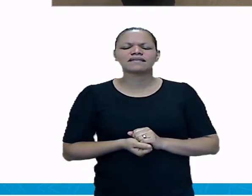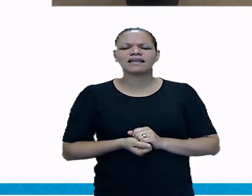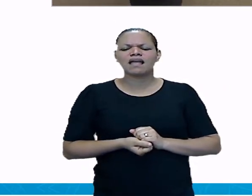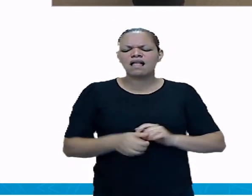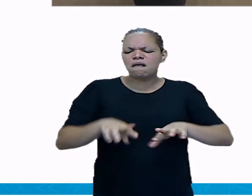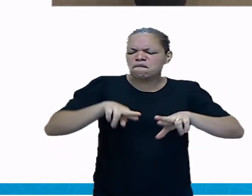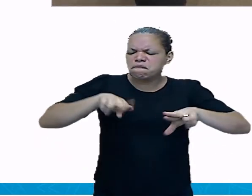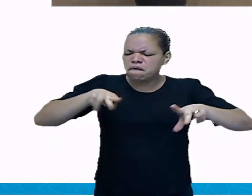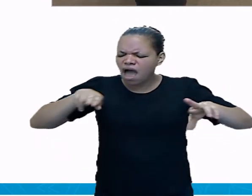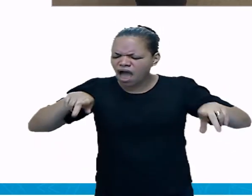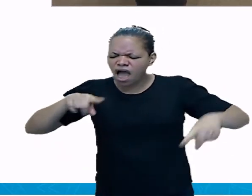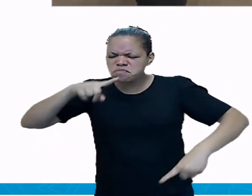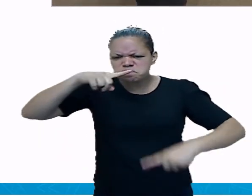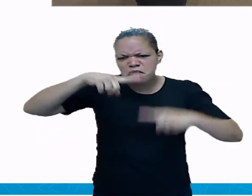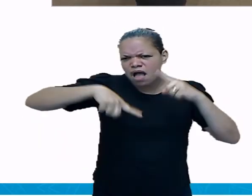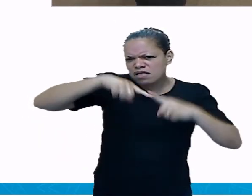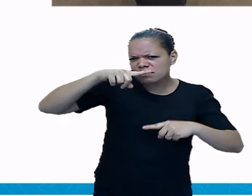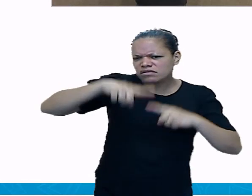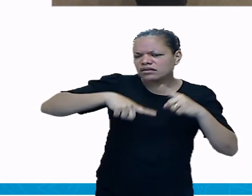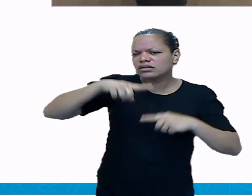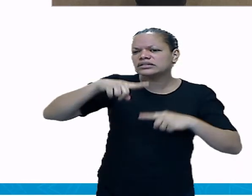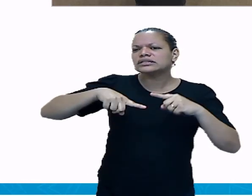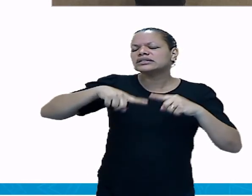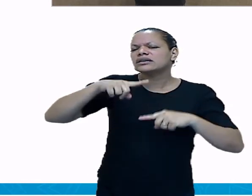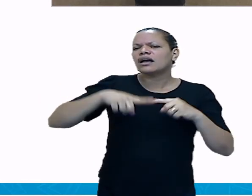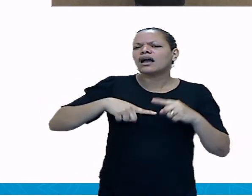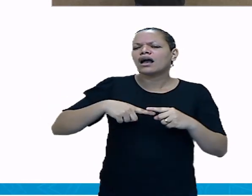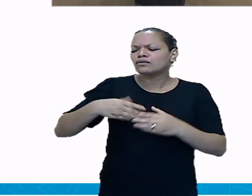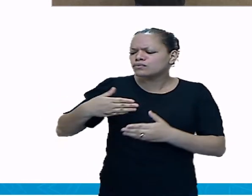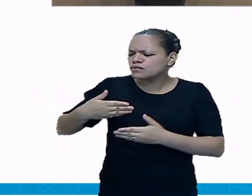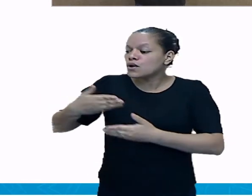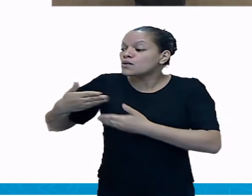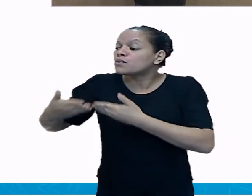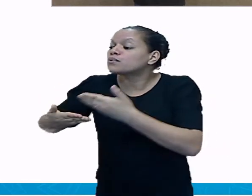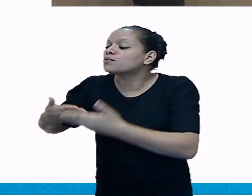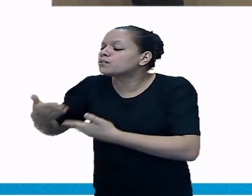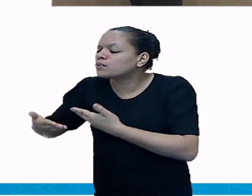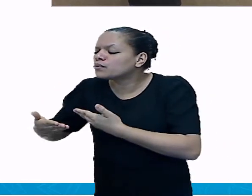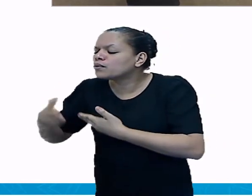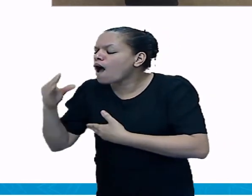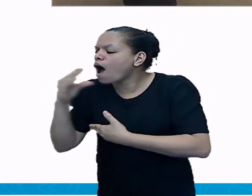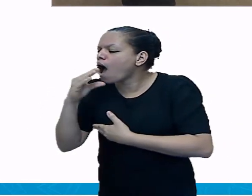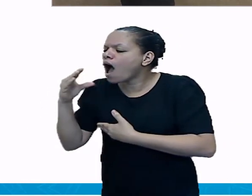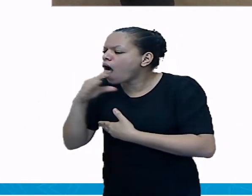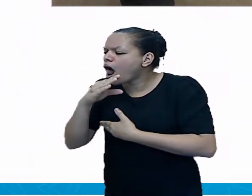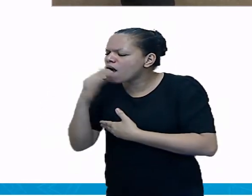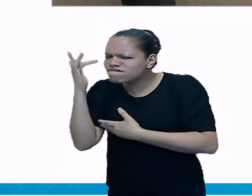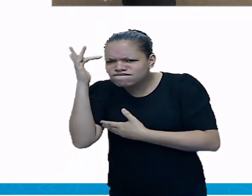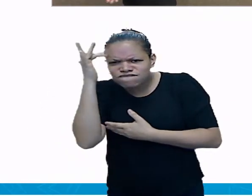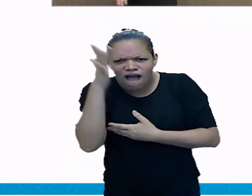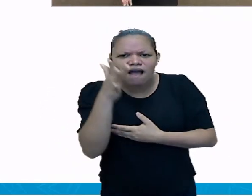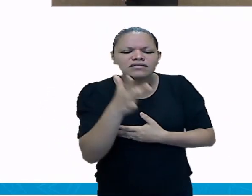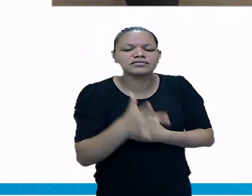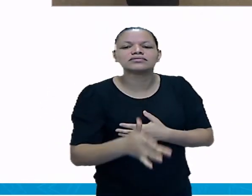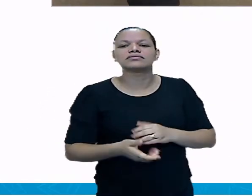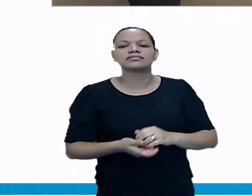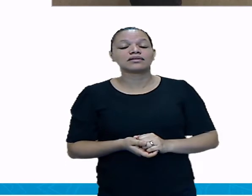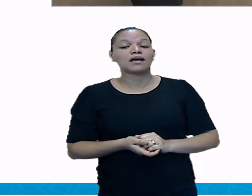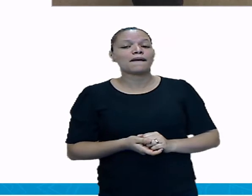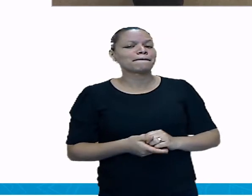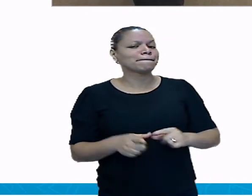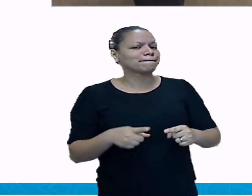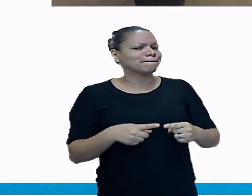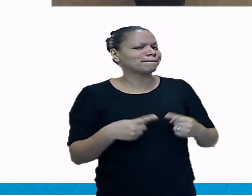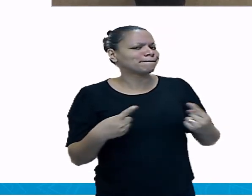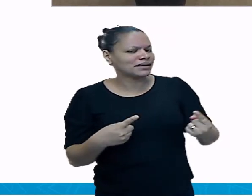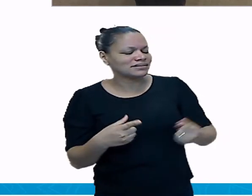calor, ou seja, conduzem o calor com facilidade. Já outros, maus